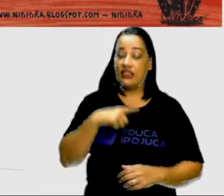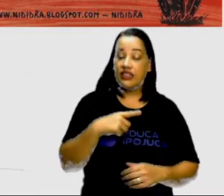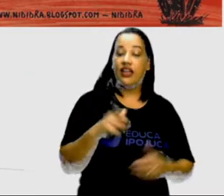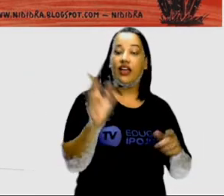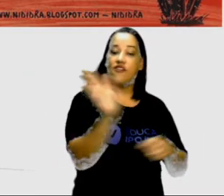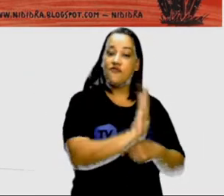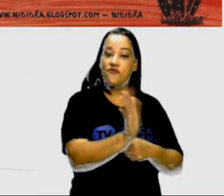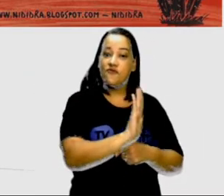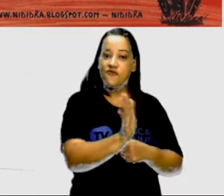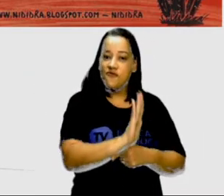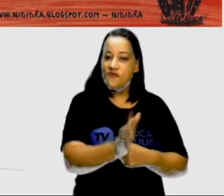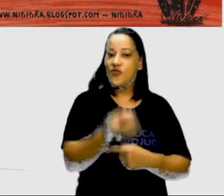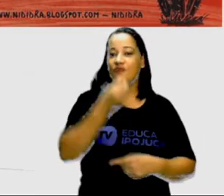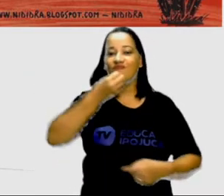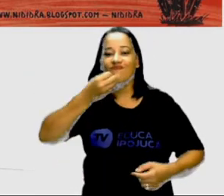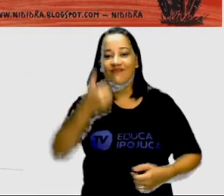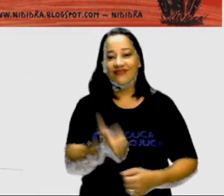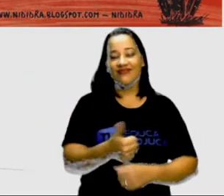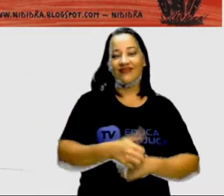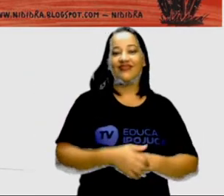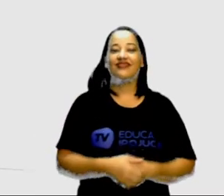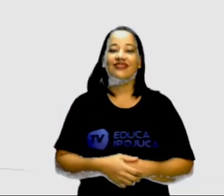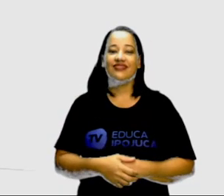Desse filme maravilhoso